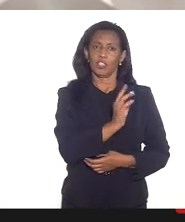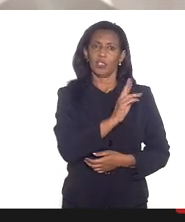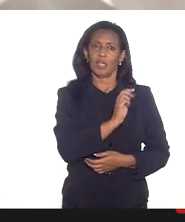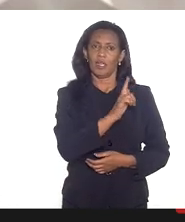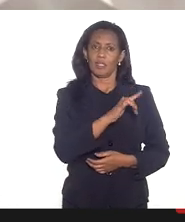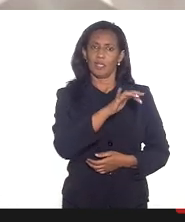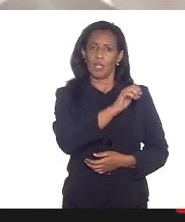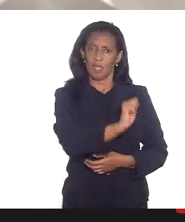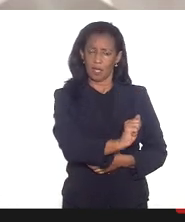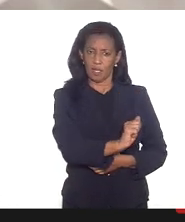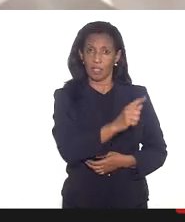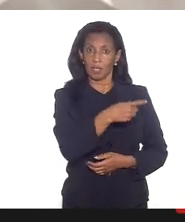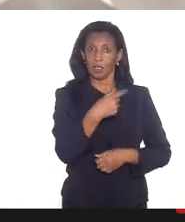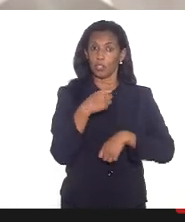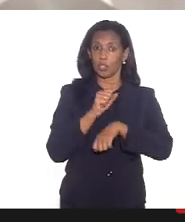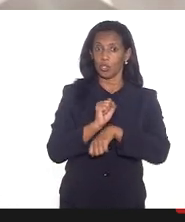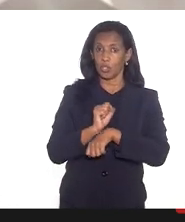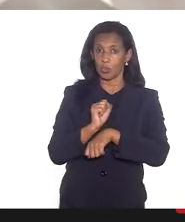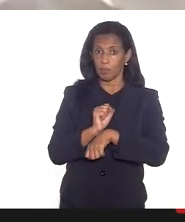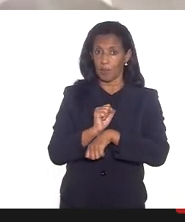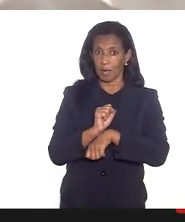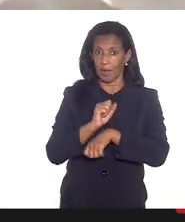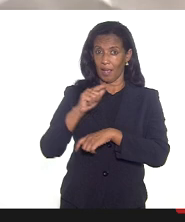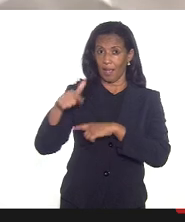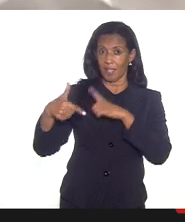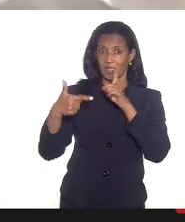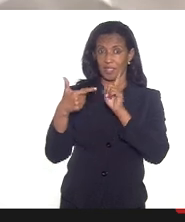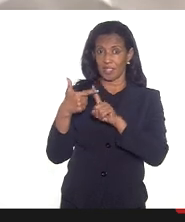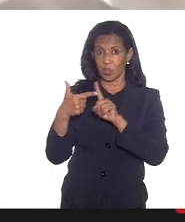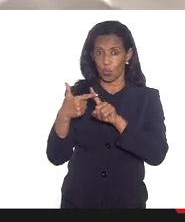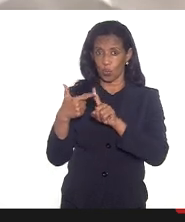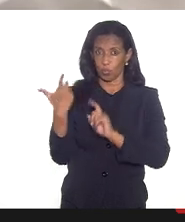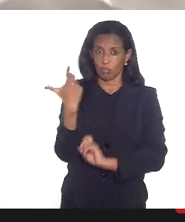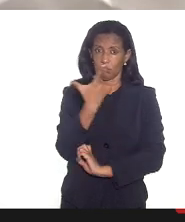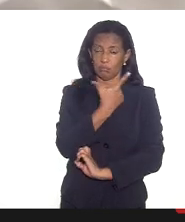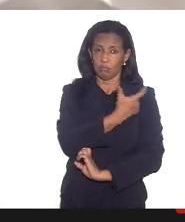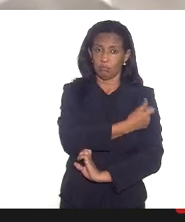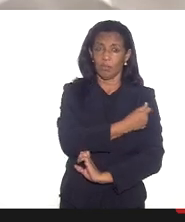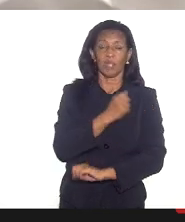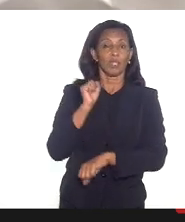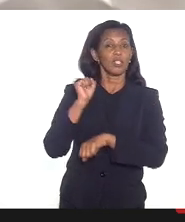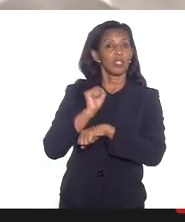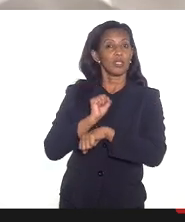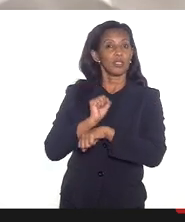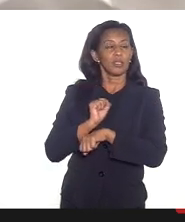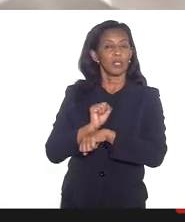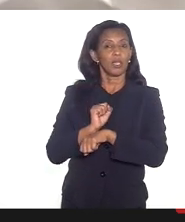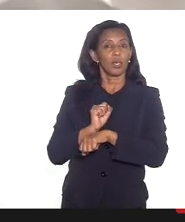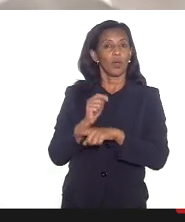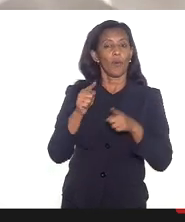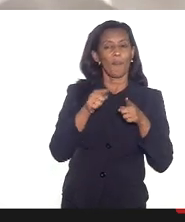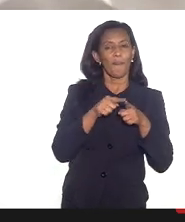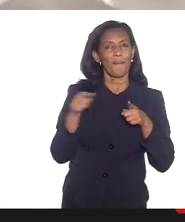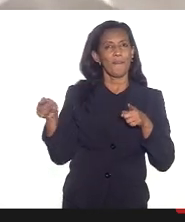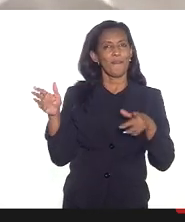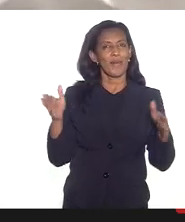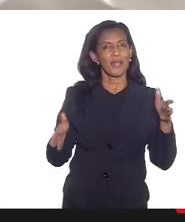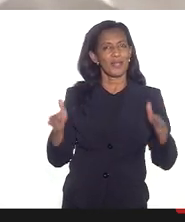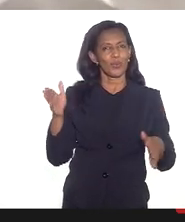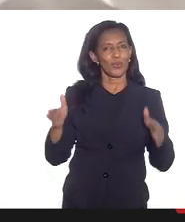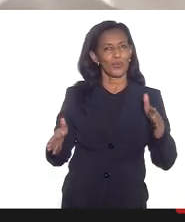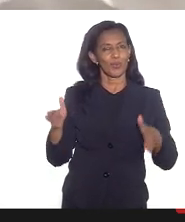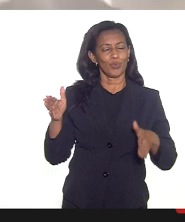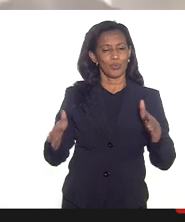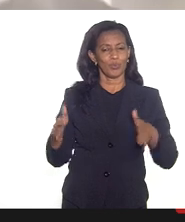deverão guardar para tomar a segunda dose deverão aguardar o período de gestação